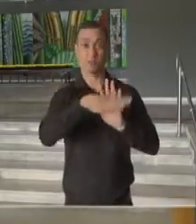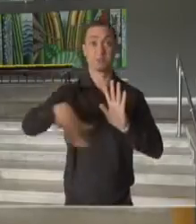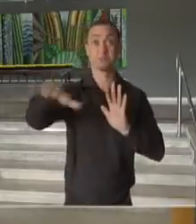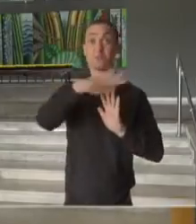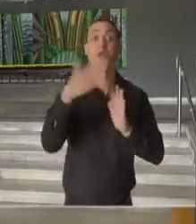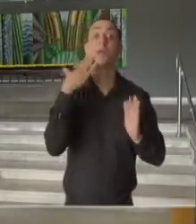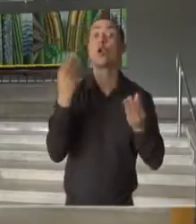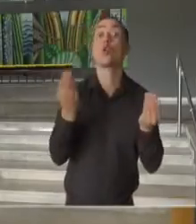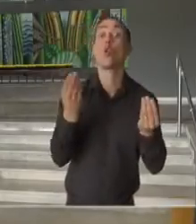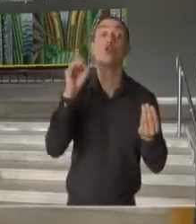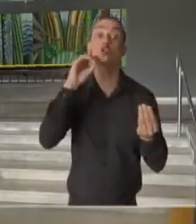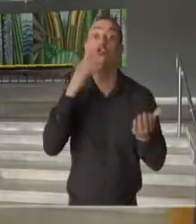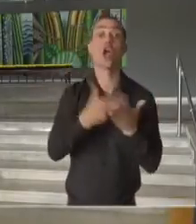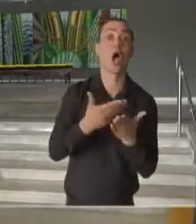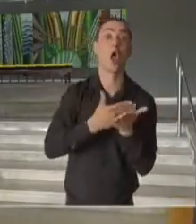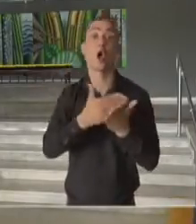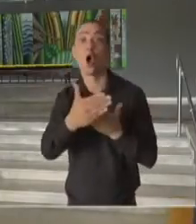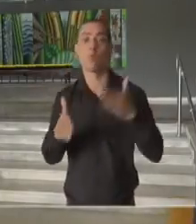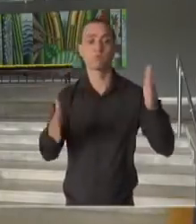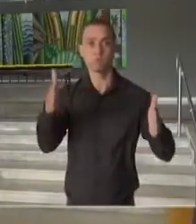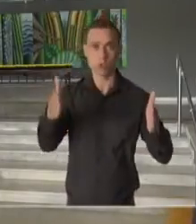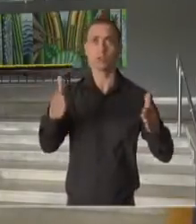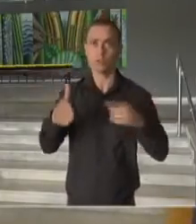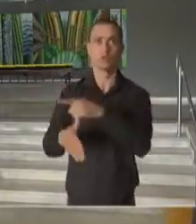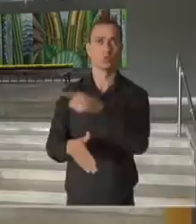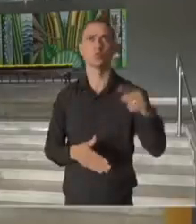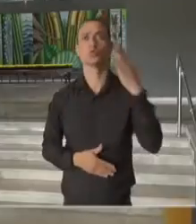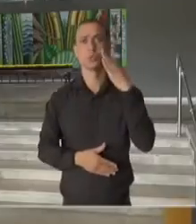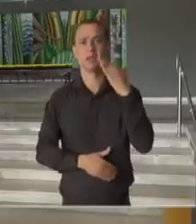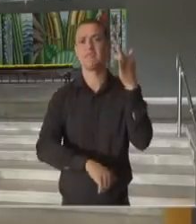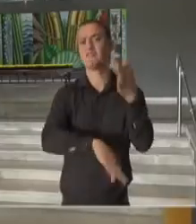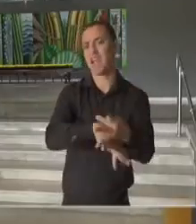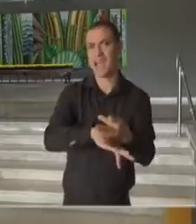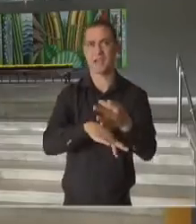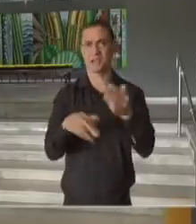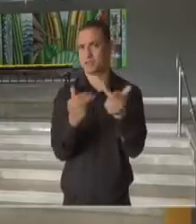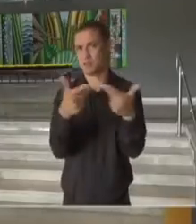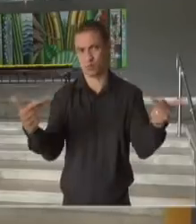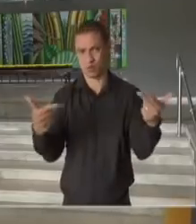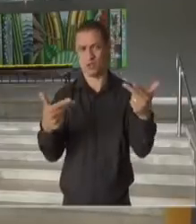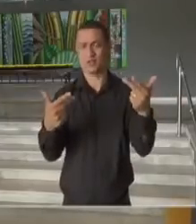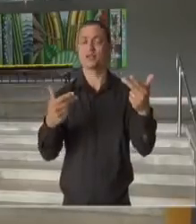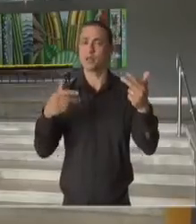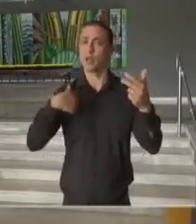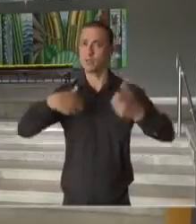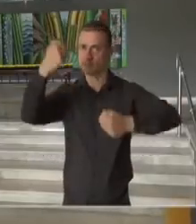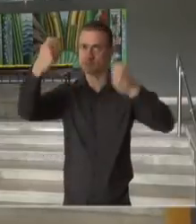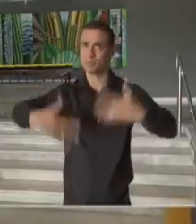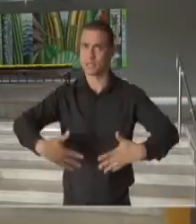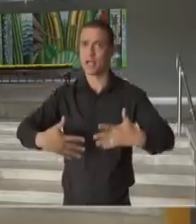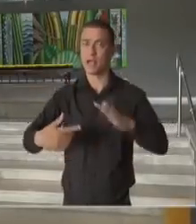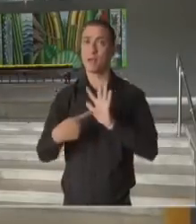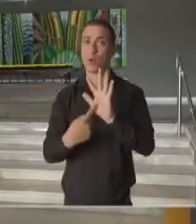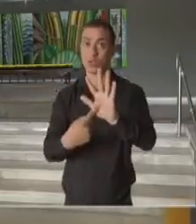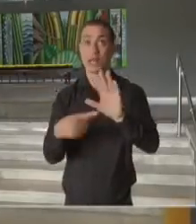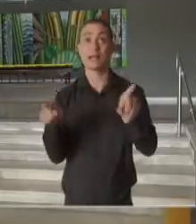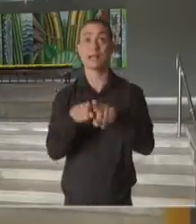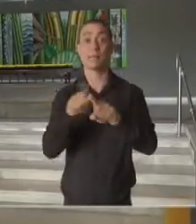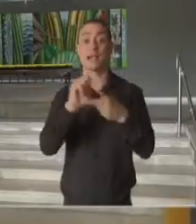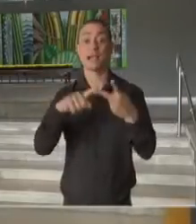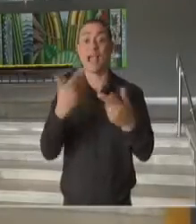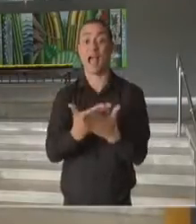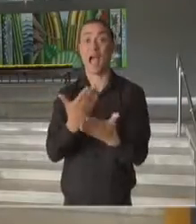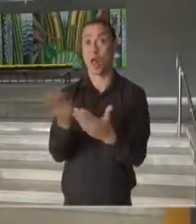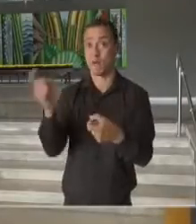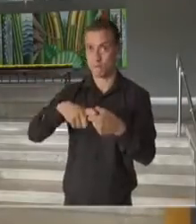com antecedência dia de abertura do ano letivo, férias e recessos, vou falar sobre isso e, obviamente, falar um pouco sobre a volta às